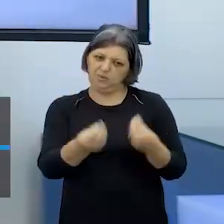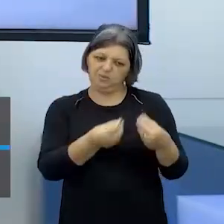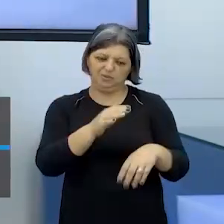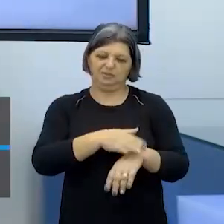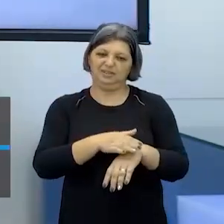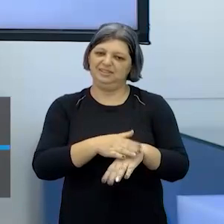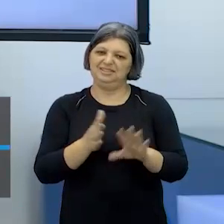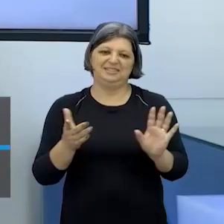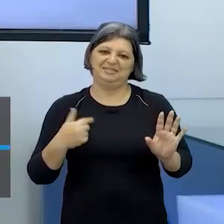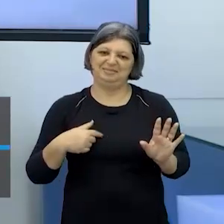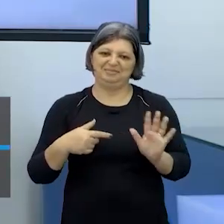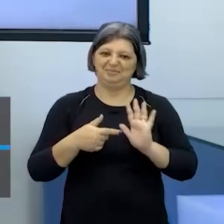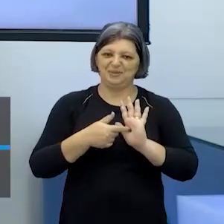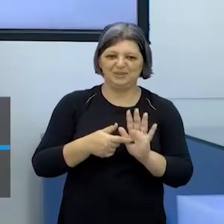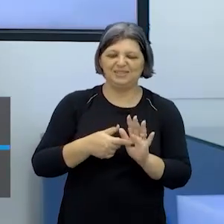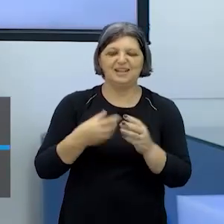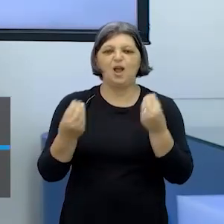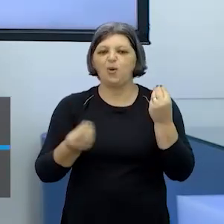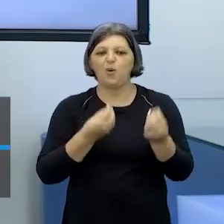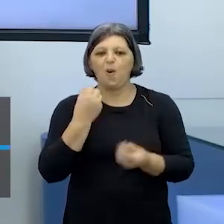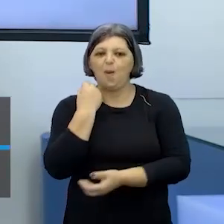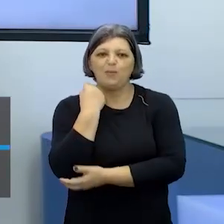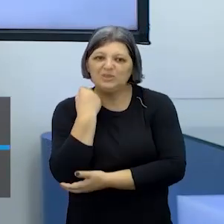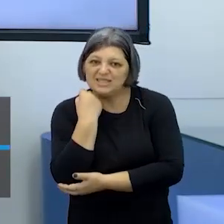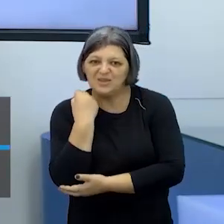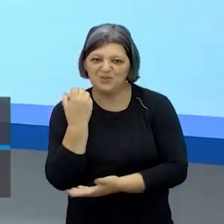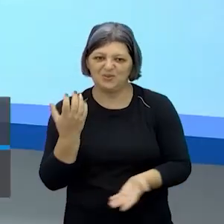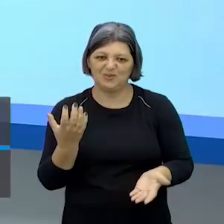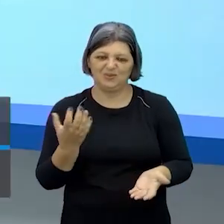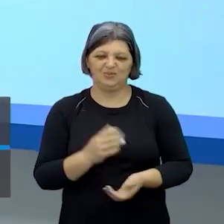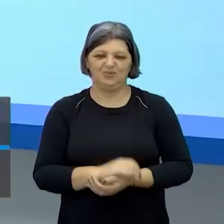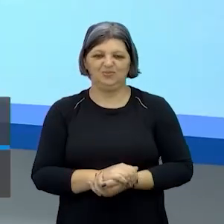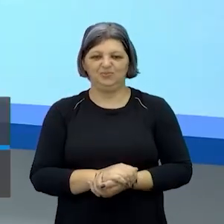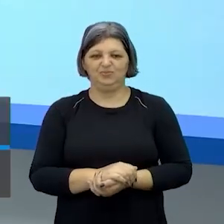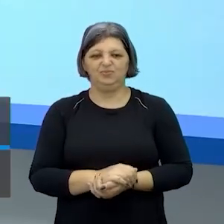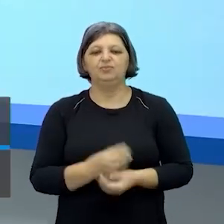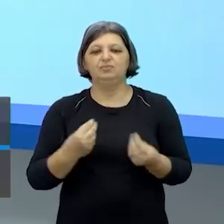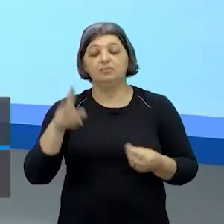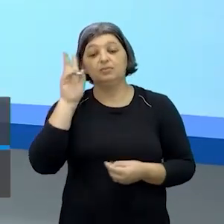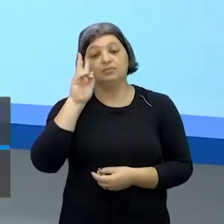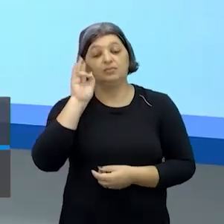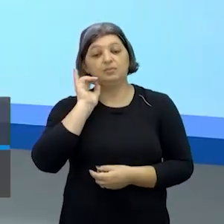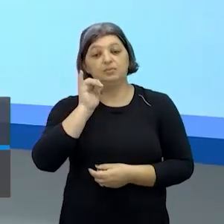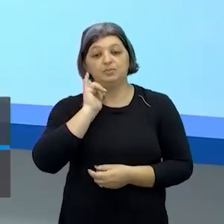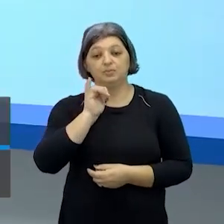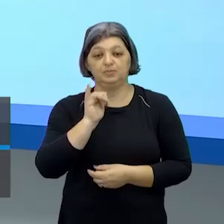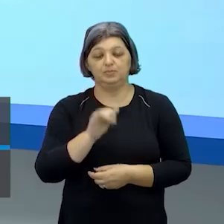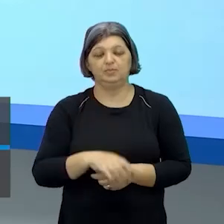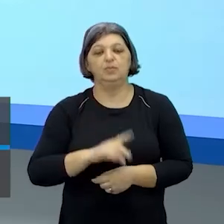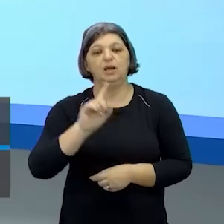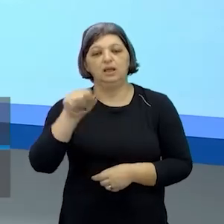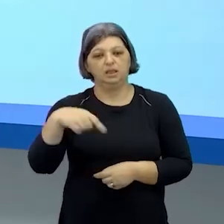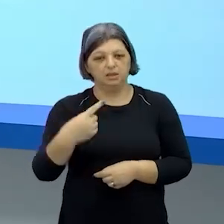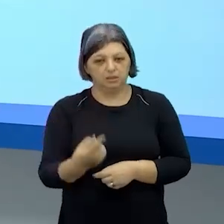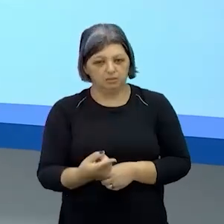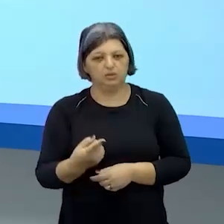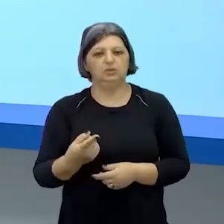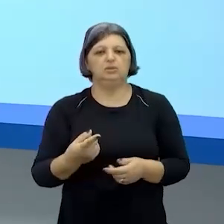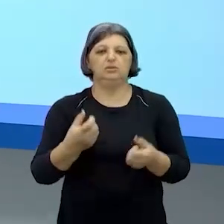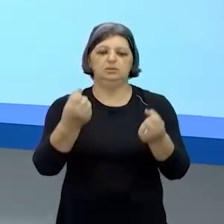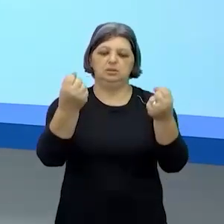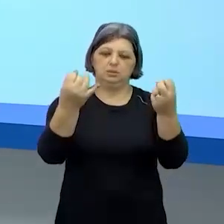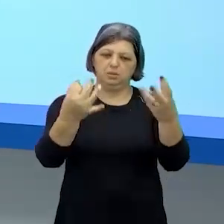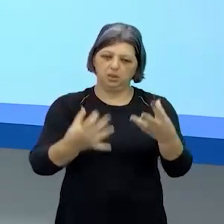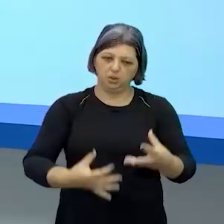expressar esse ciúmes é isso aí história do personagem então depois que a gente traçou todo esse